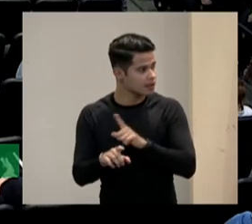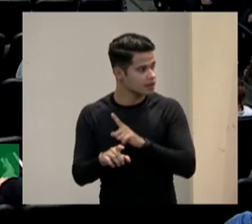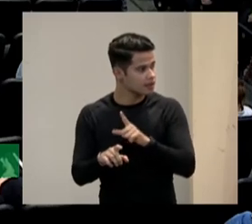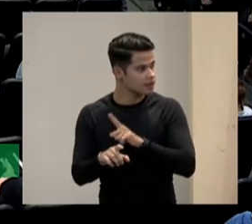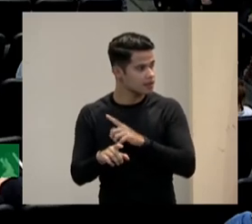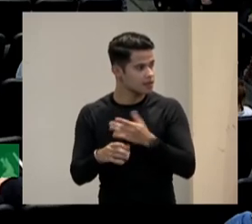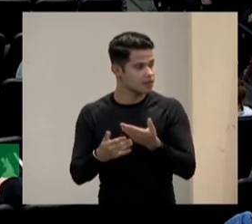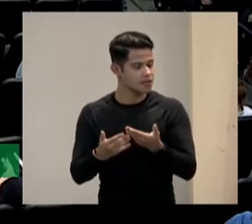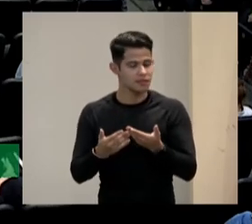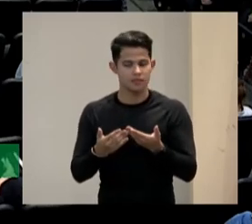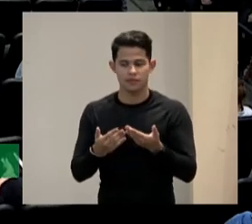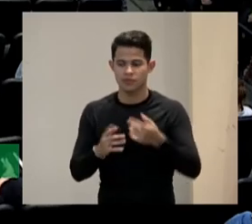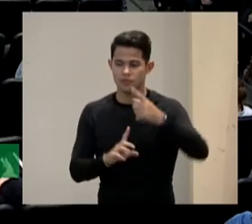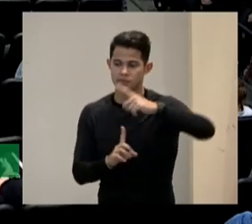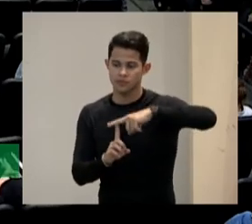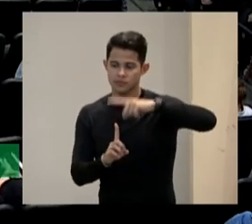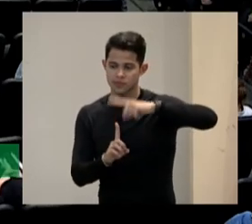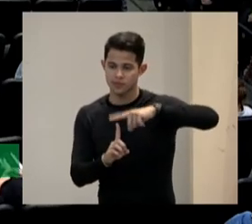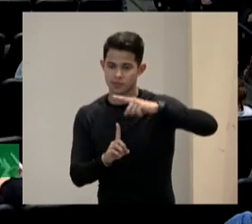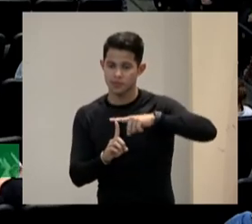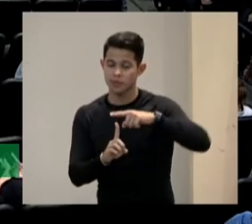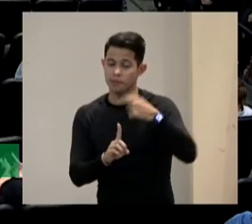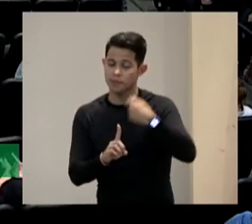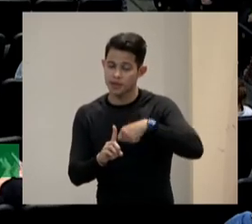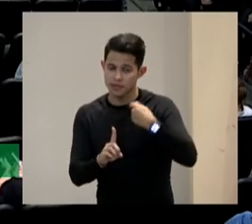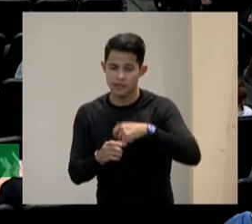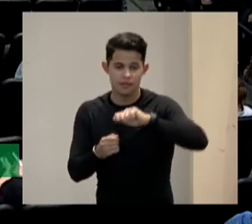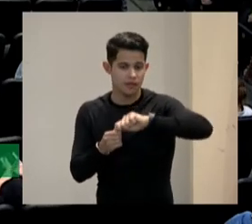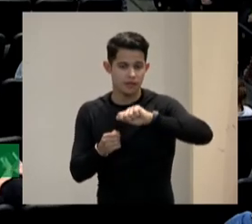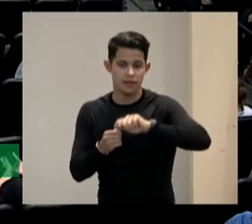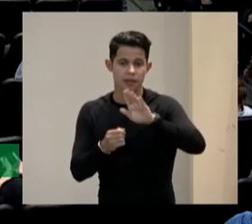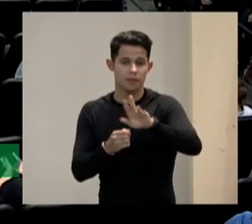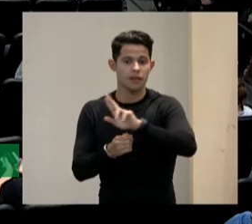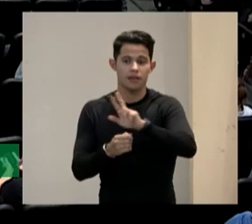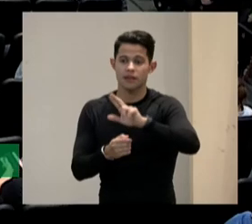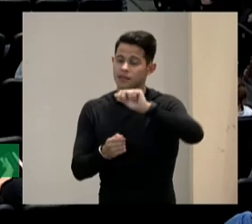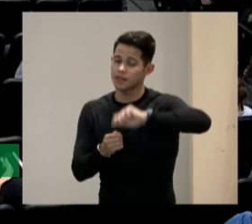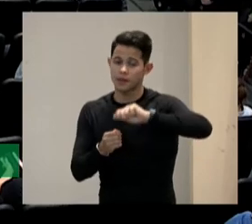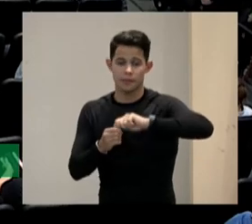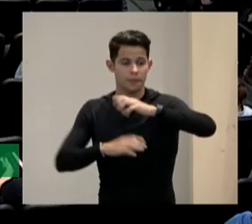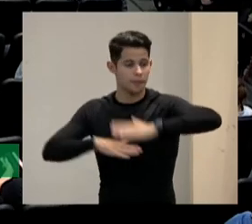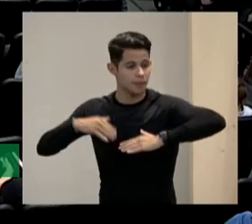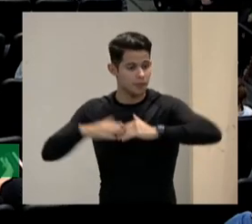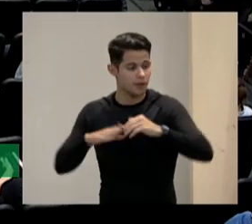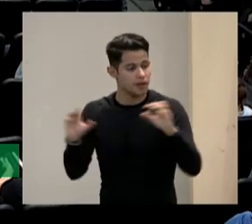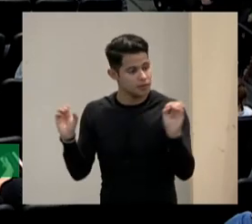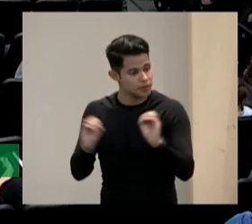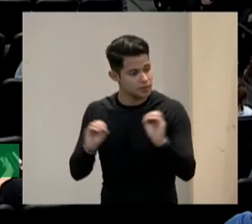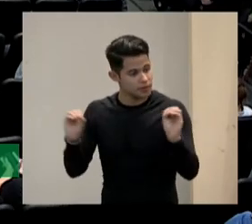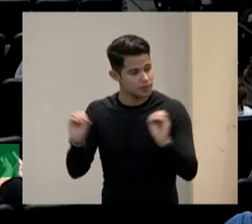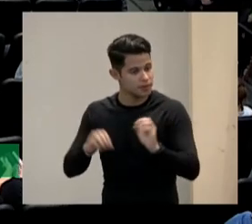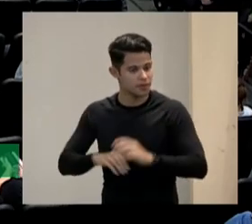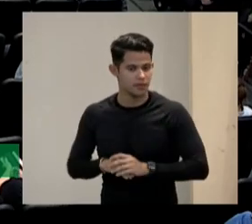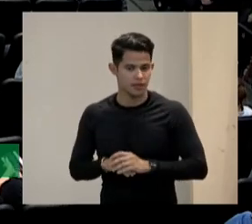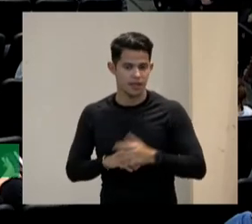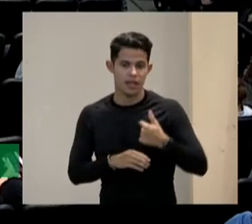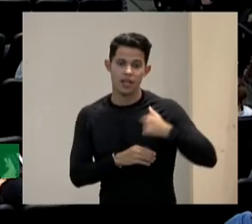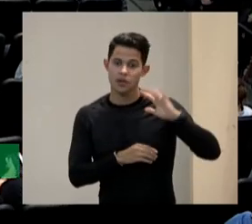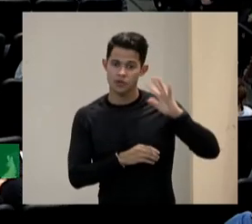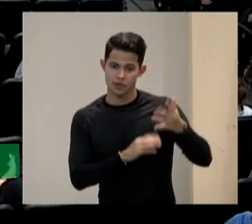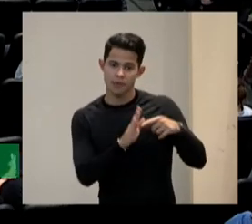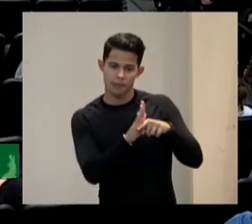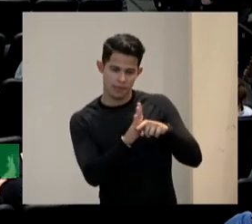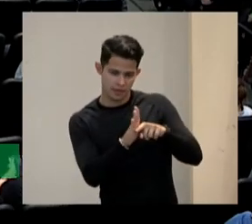X para ser feito e não é feito por que? eu tenho acompanhado duas pesquisas de dois